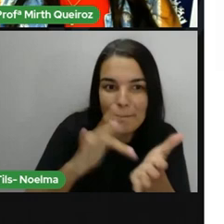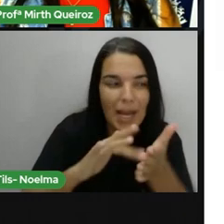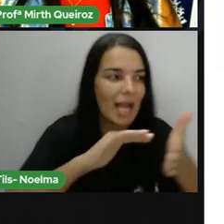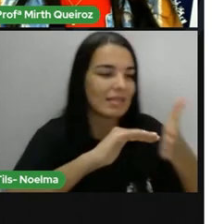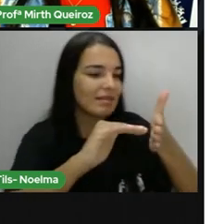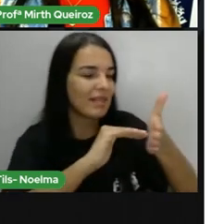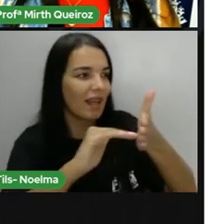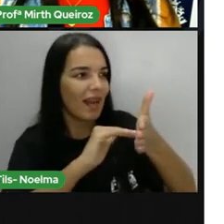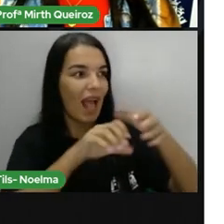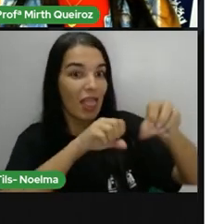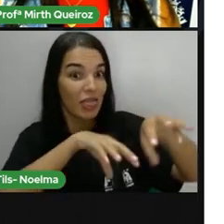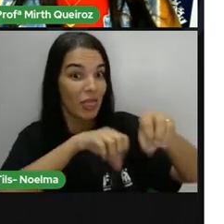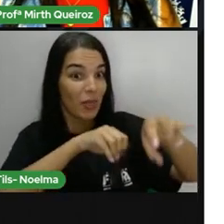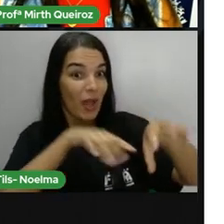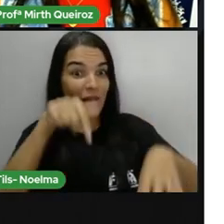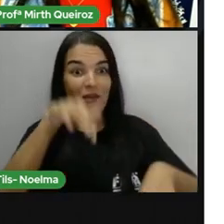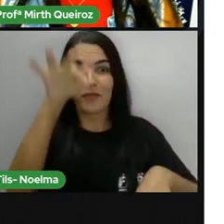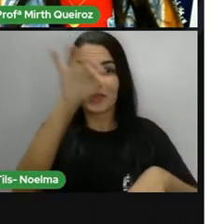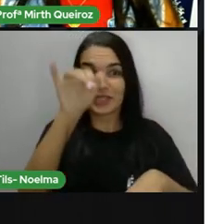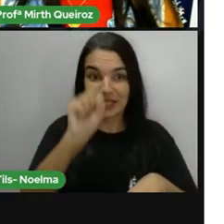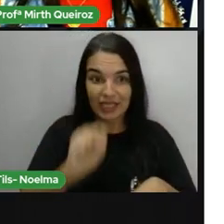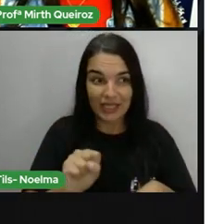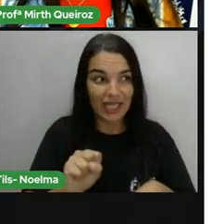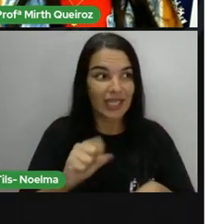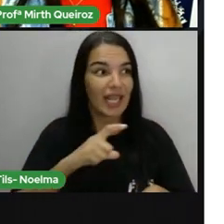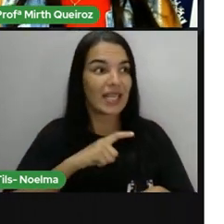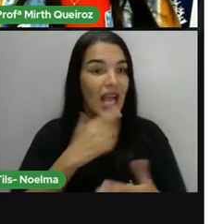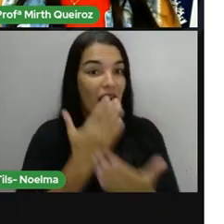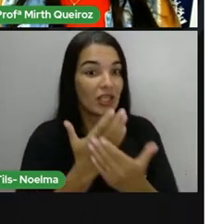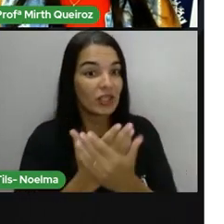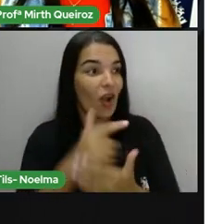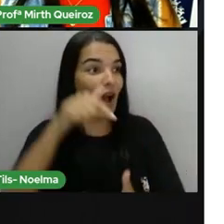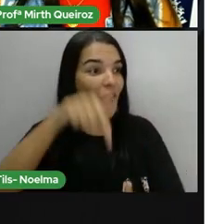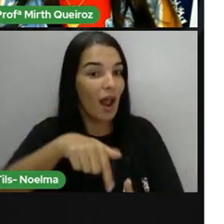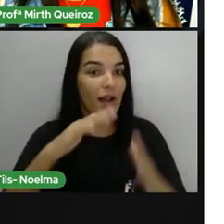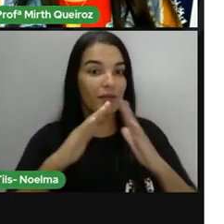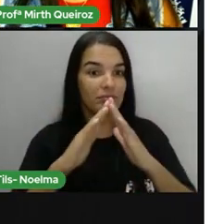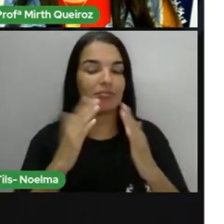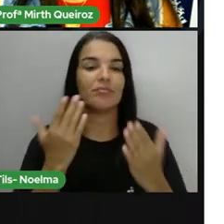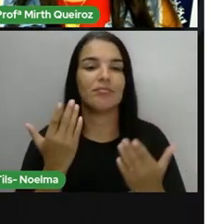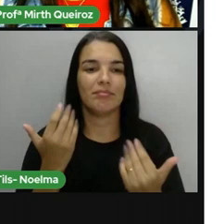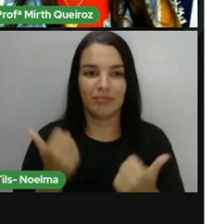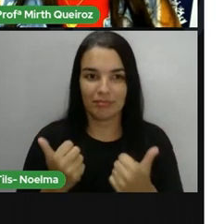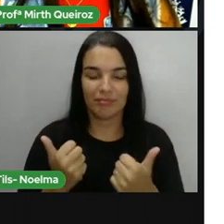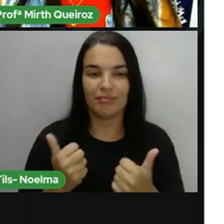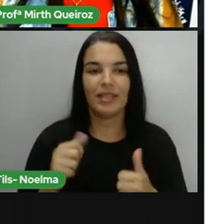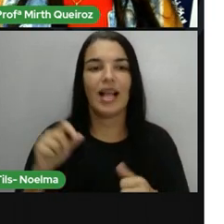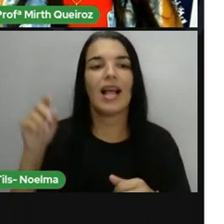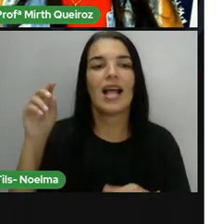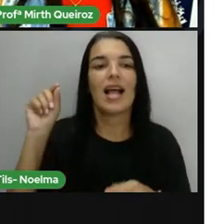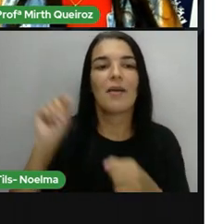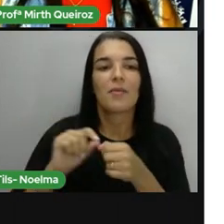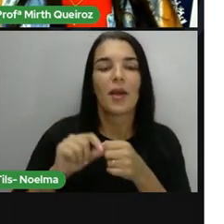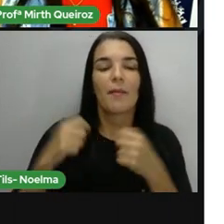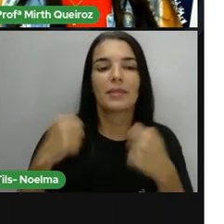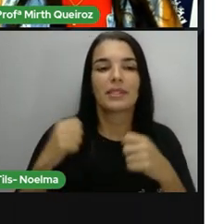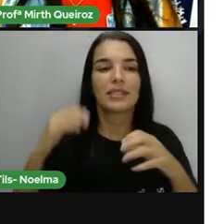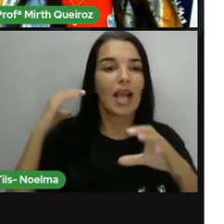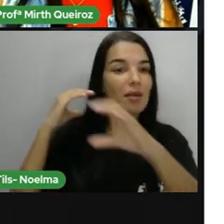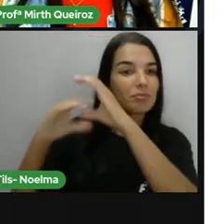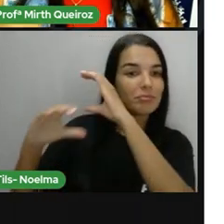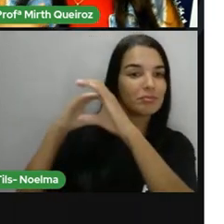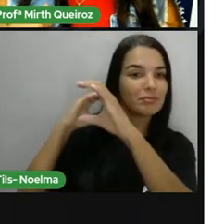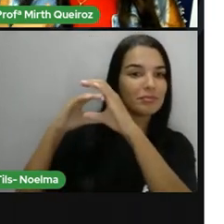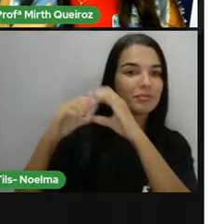Secretaria de Educação de Feira de Santana. E a escola de vocês, tá? Para a gente estar compartilhando e vendo aí o trabalho feito por